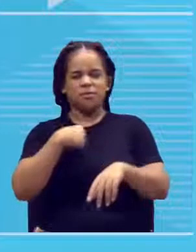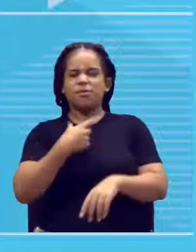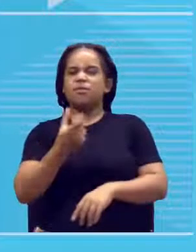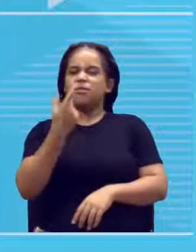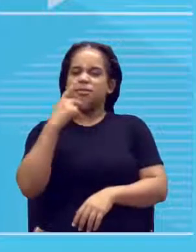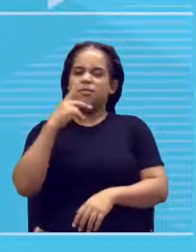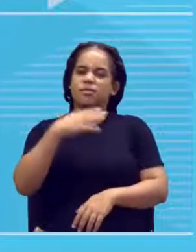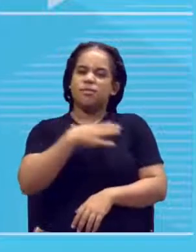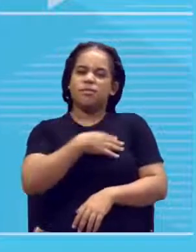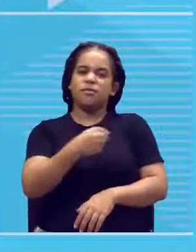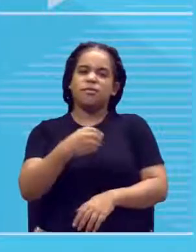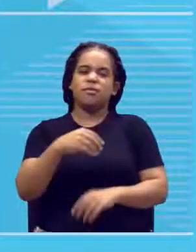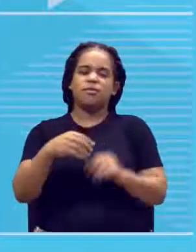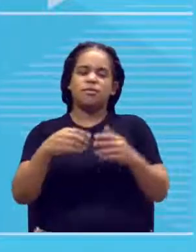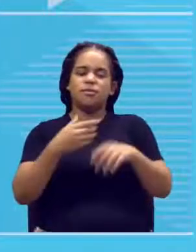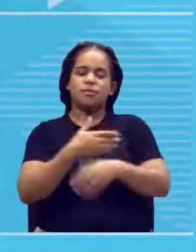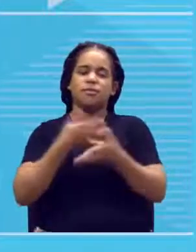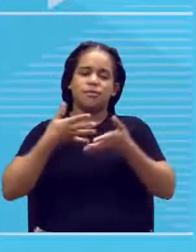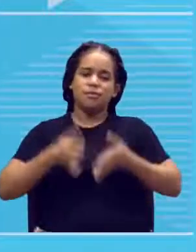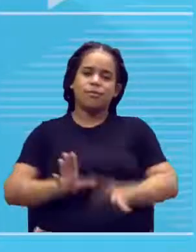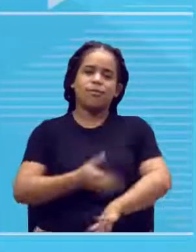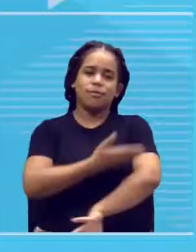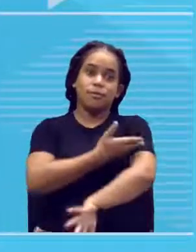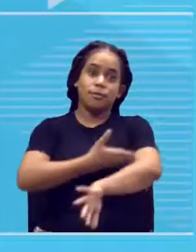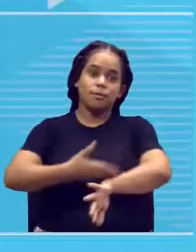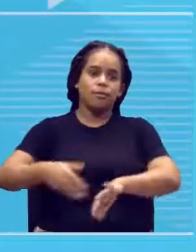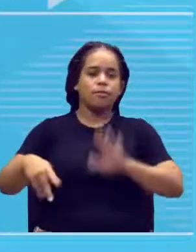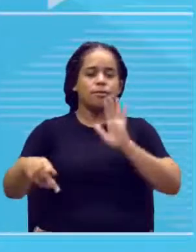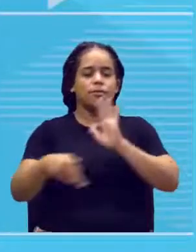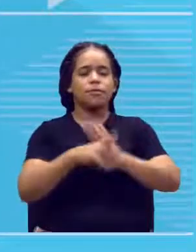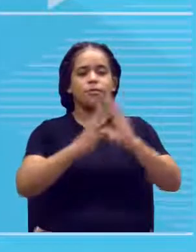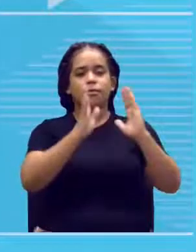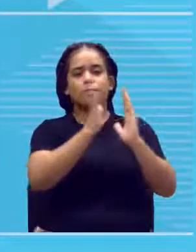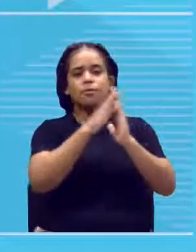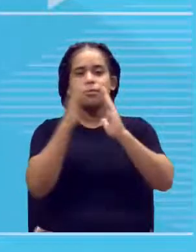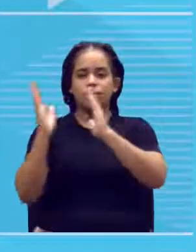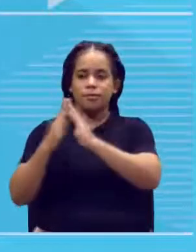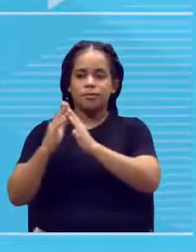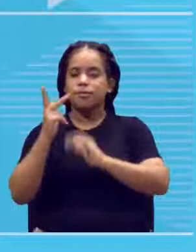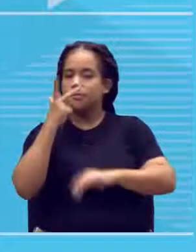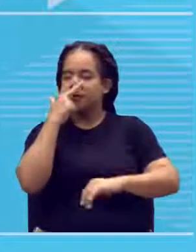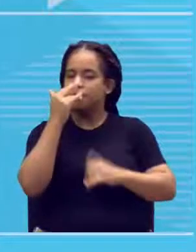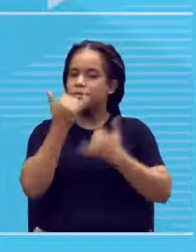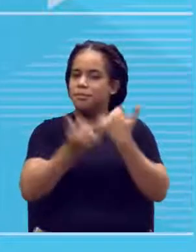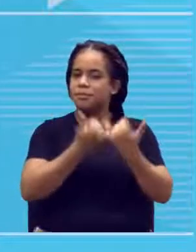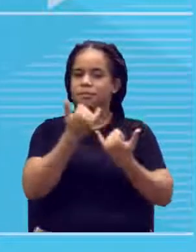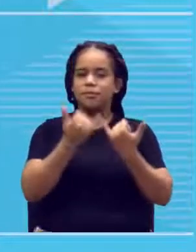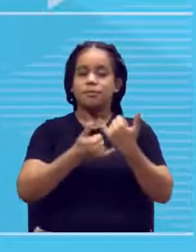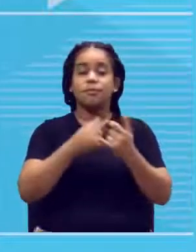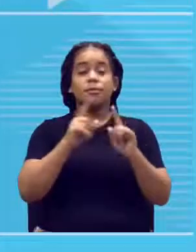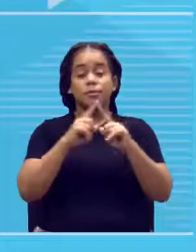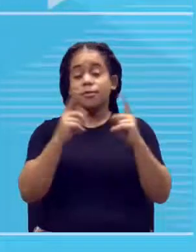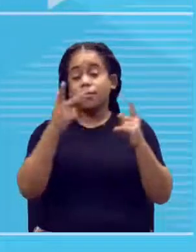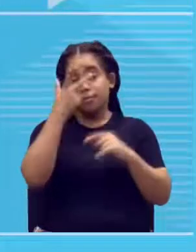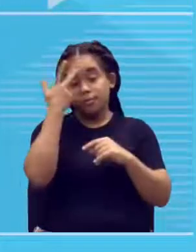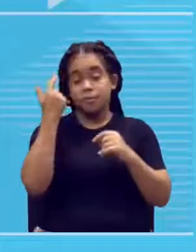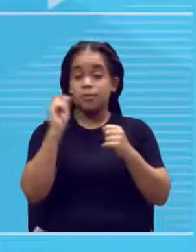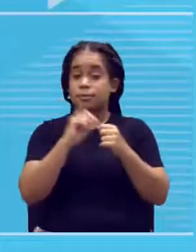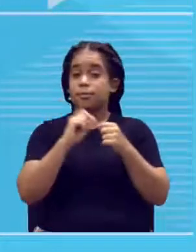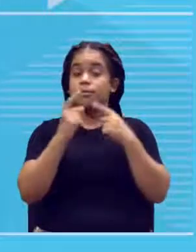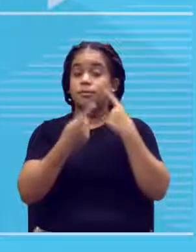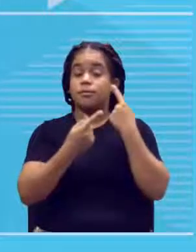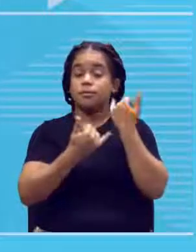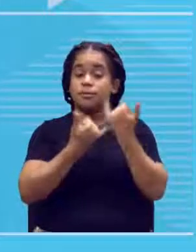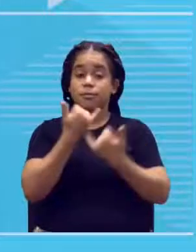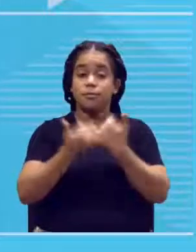aqui. Filha do vizinho, professor. Certo? Parece brincadeira, né? Muitas pessoas fazem essa brincadeira,